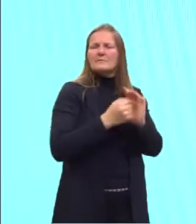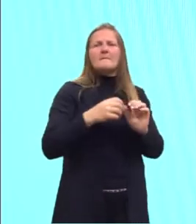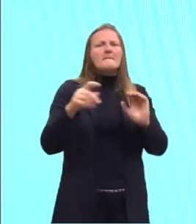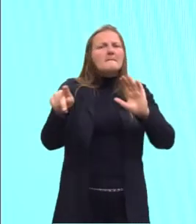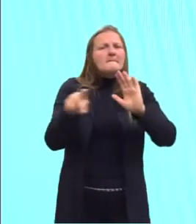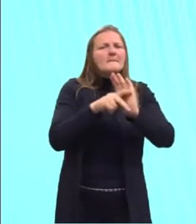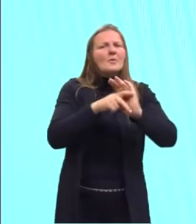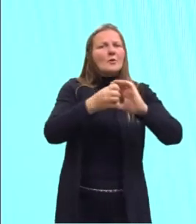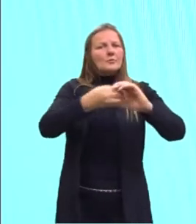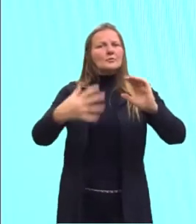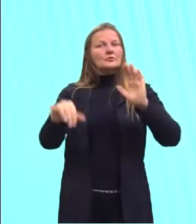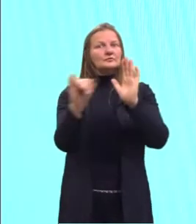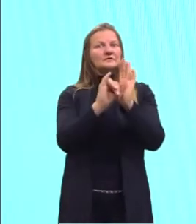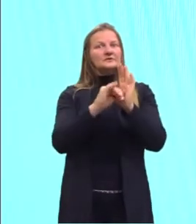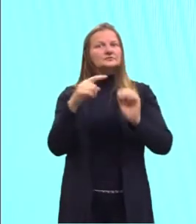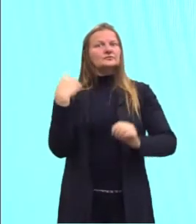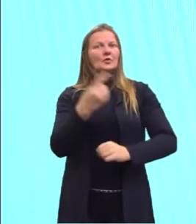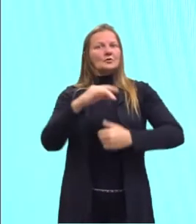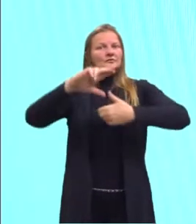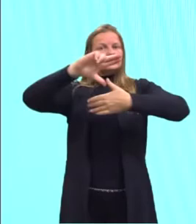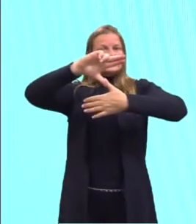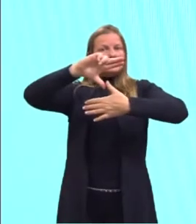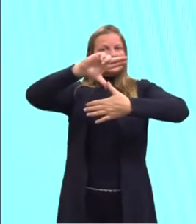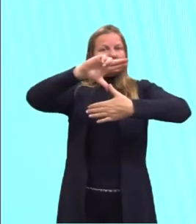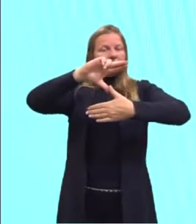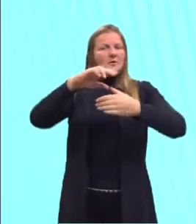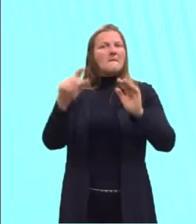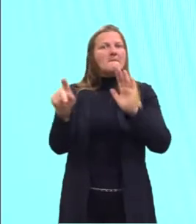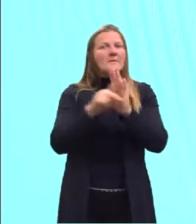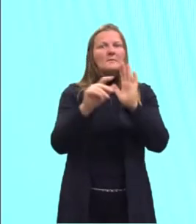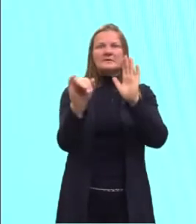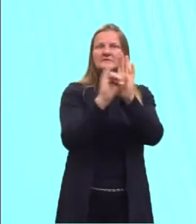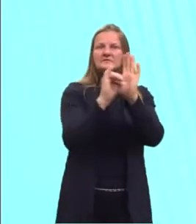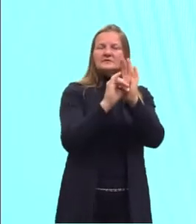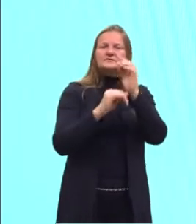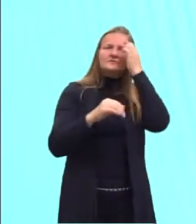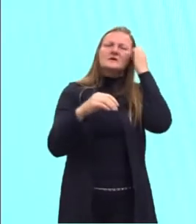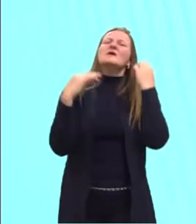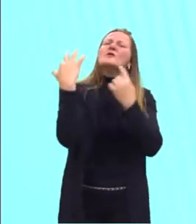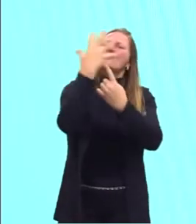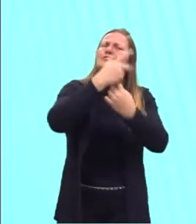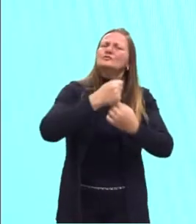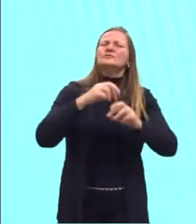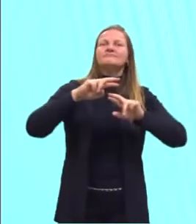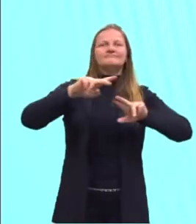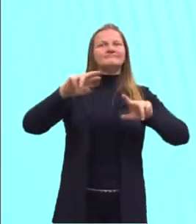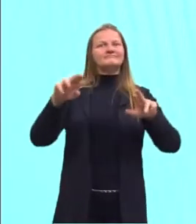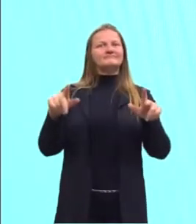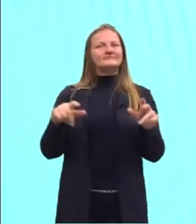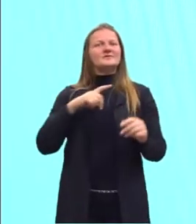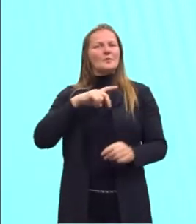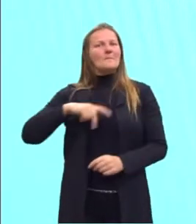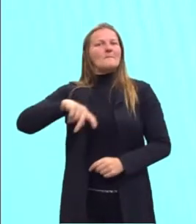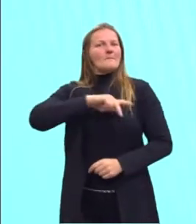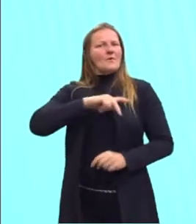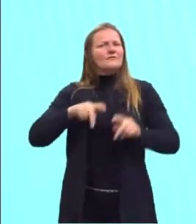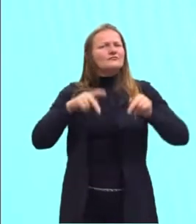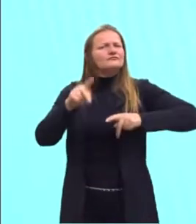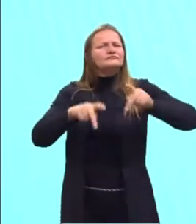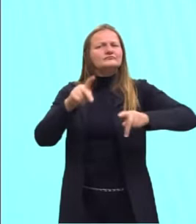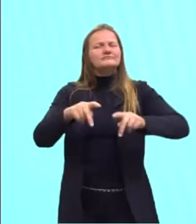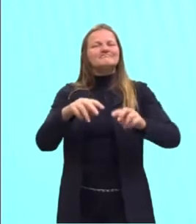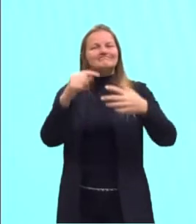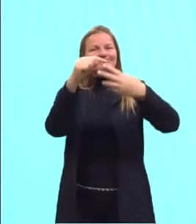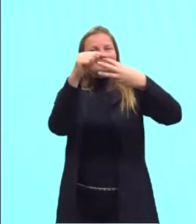nossa identidade enquanto América Latina para essa produção cultural. Então, esses povos tinham algumas coisas em comum, eram